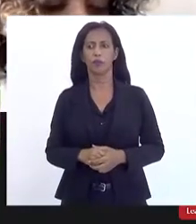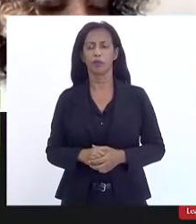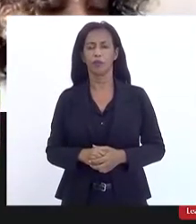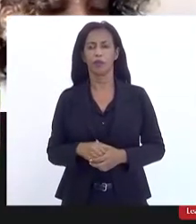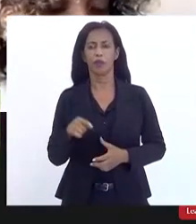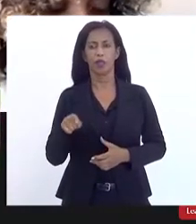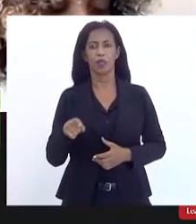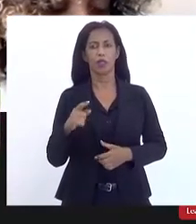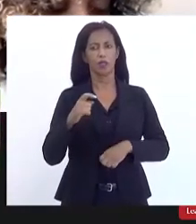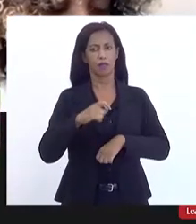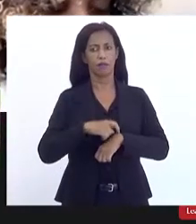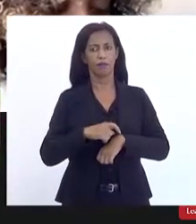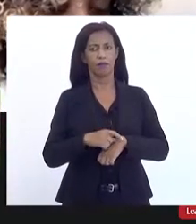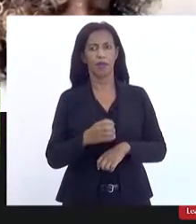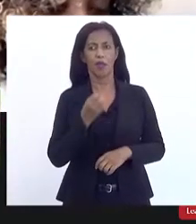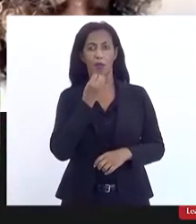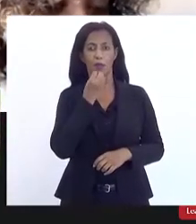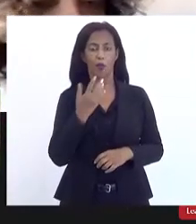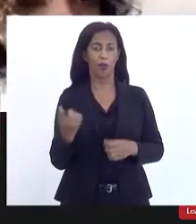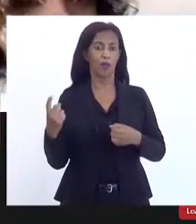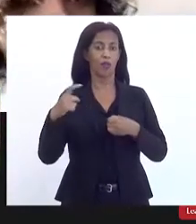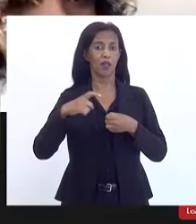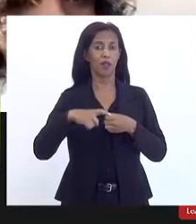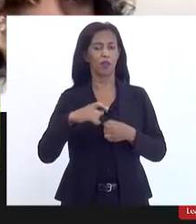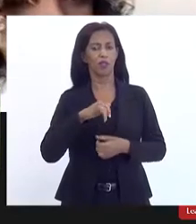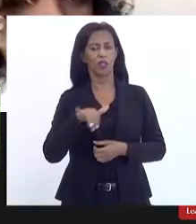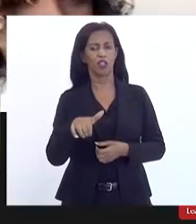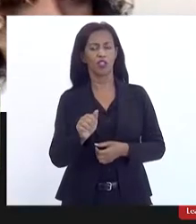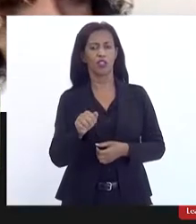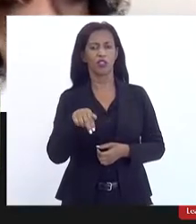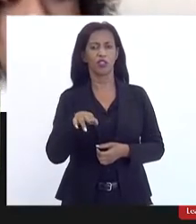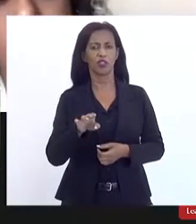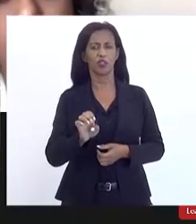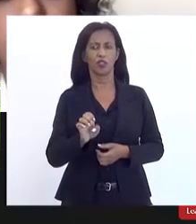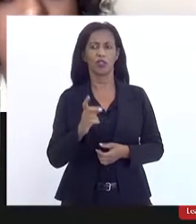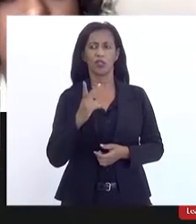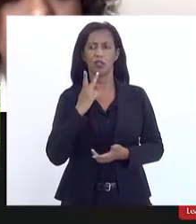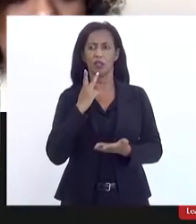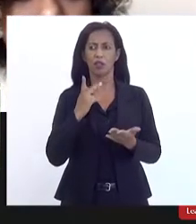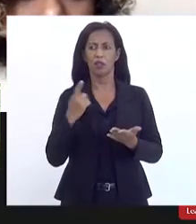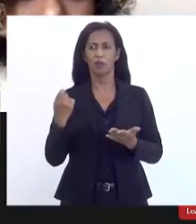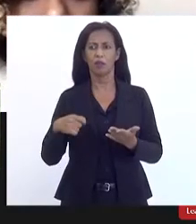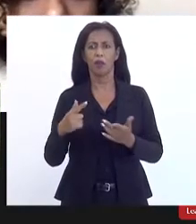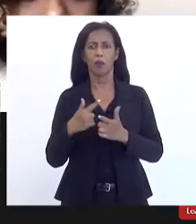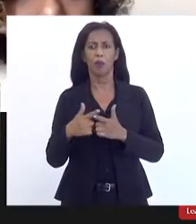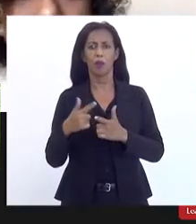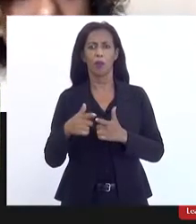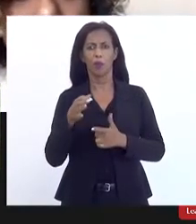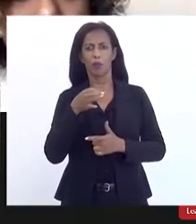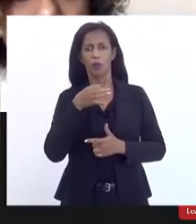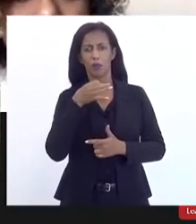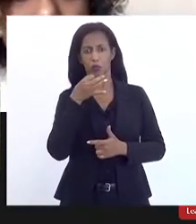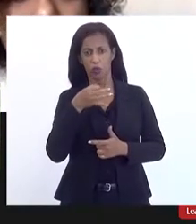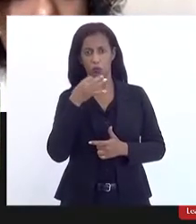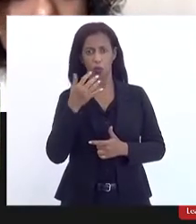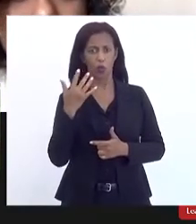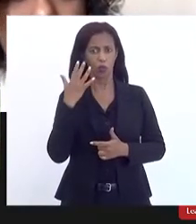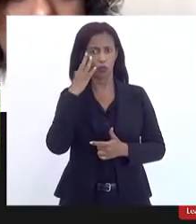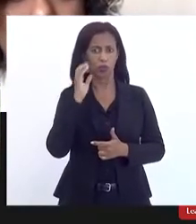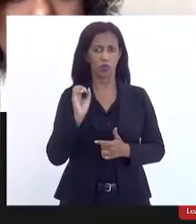nesse tema bom eu quero voltar aqui para a Jane ela disse que estava com problema no sono não sei se ela já